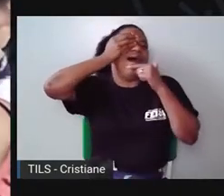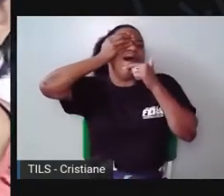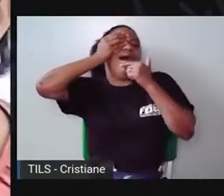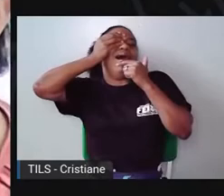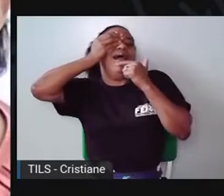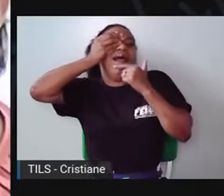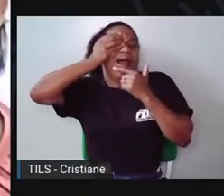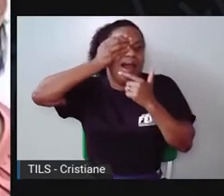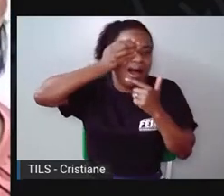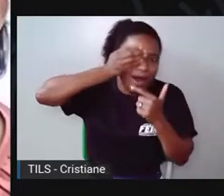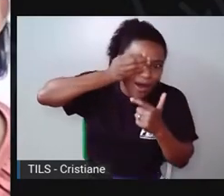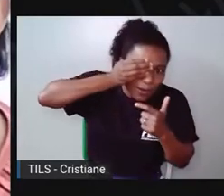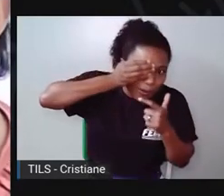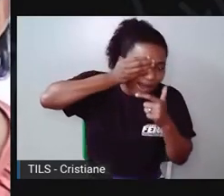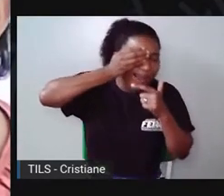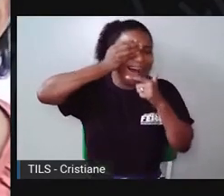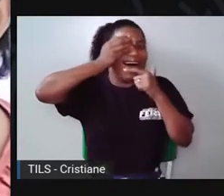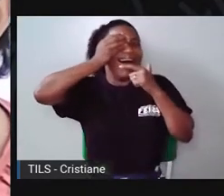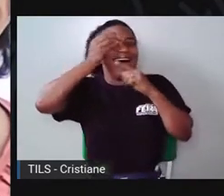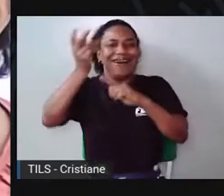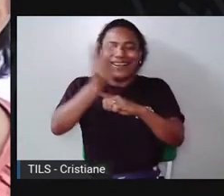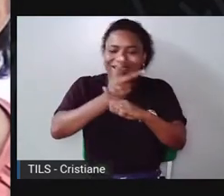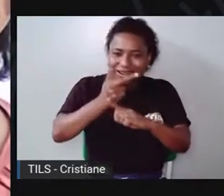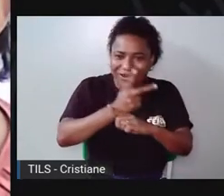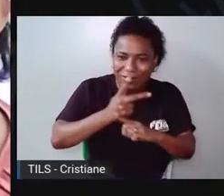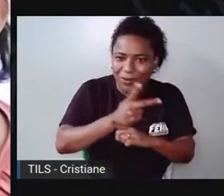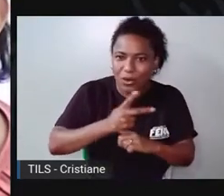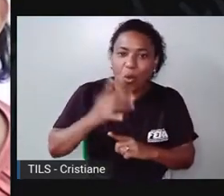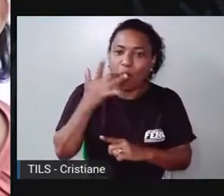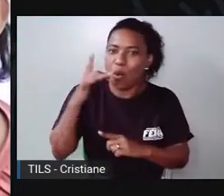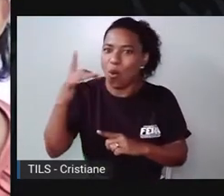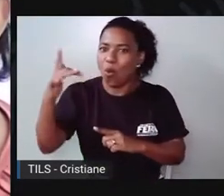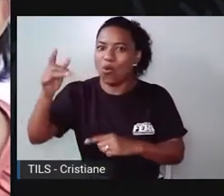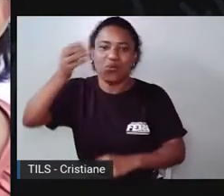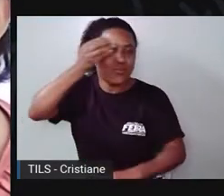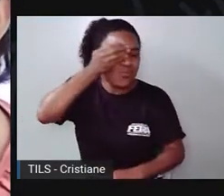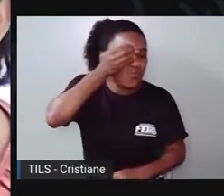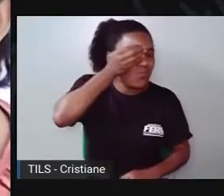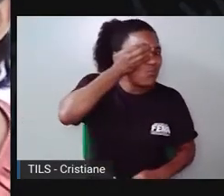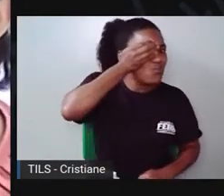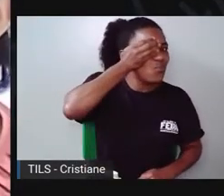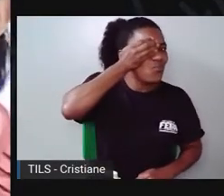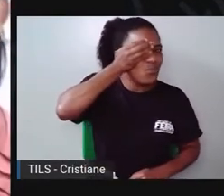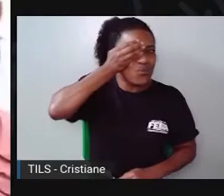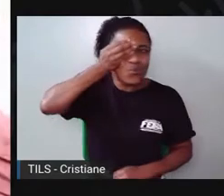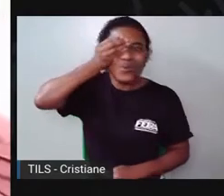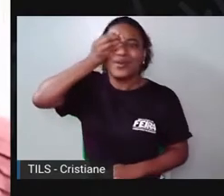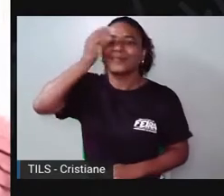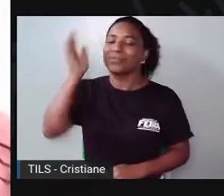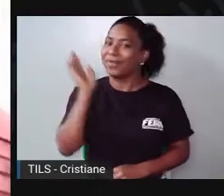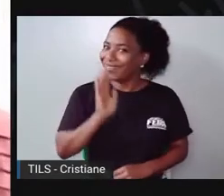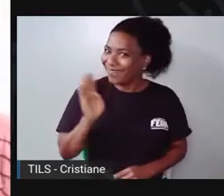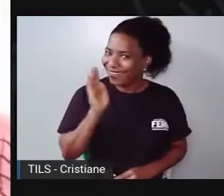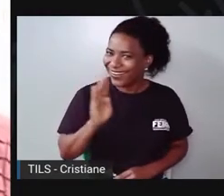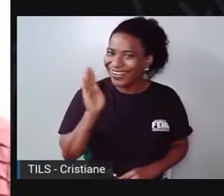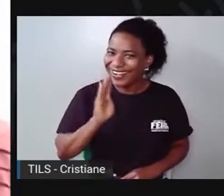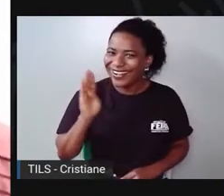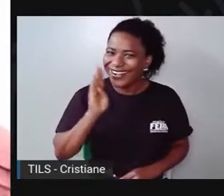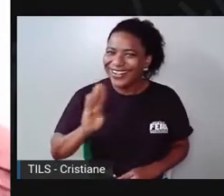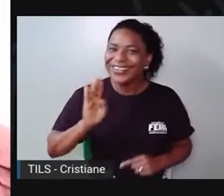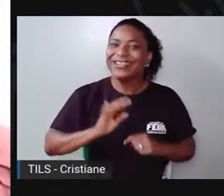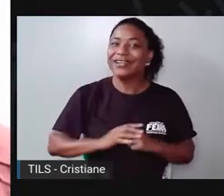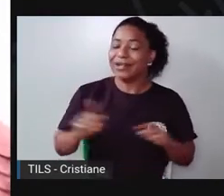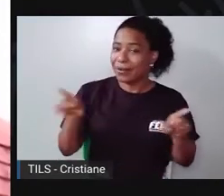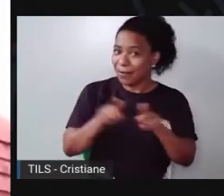Caça ao tesouro! Olá, vamos nós! Legal. Também a gente pode fazer um